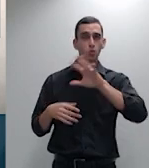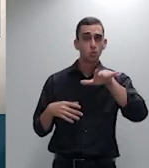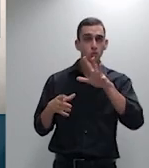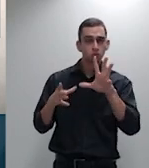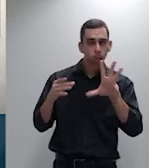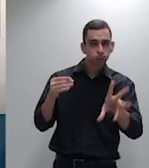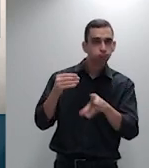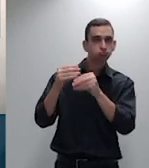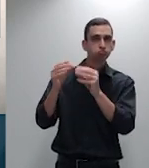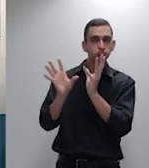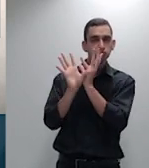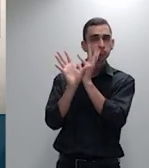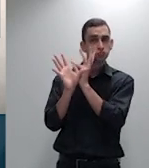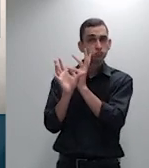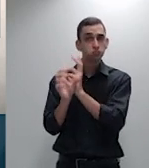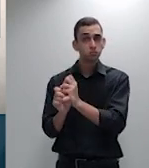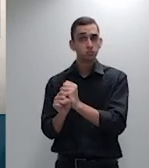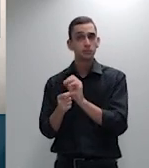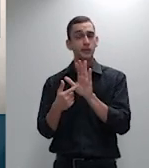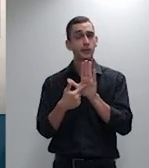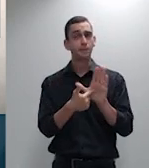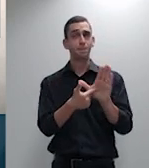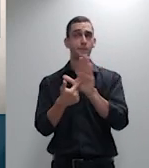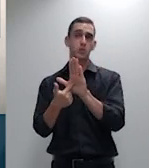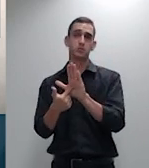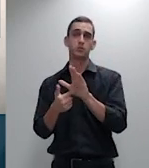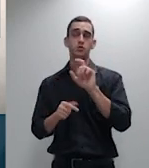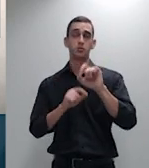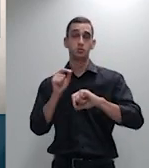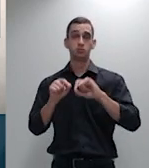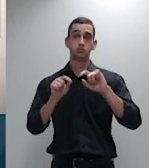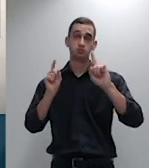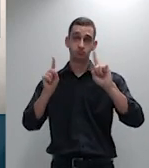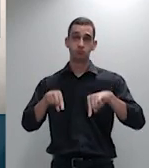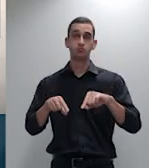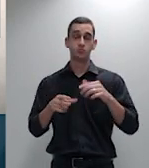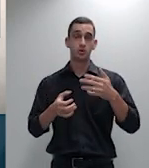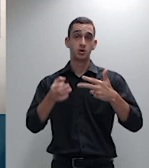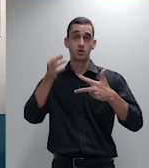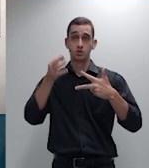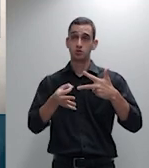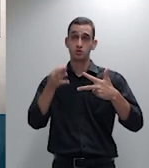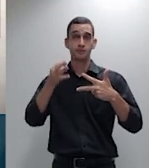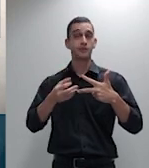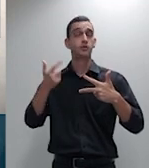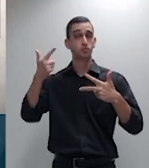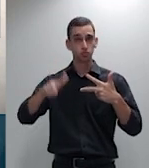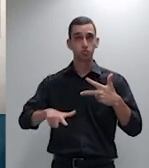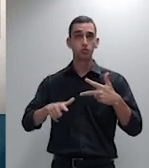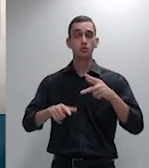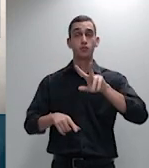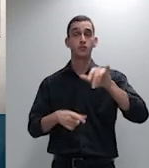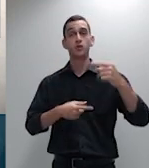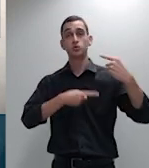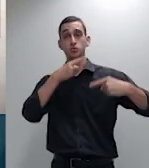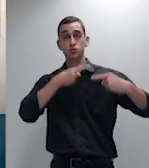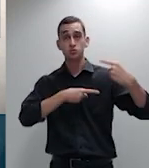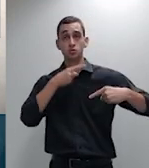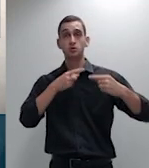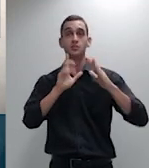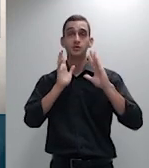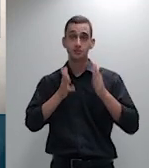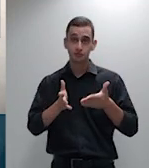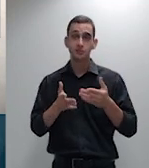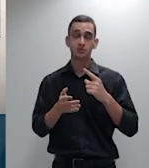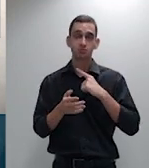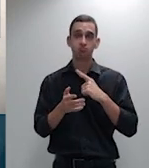a impossibilidade do judiciário reabrir discussão que já tenha sido objeto de deliberação judicial registre-se